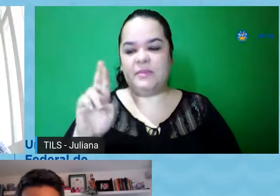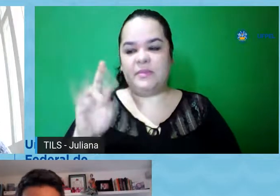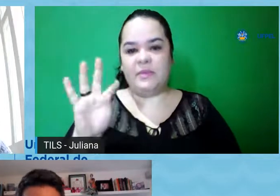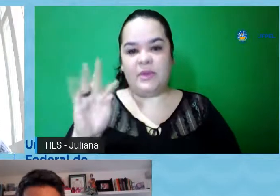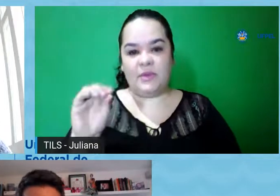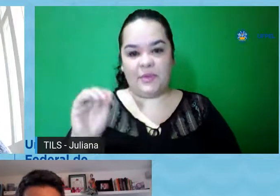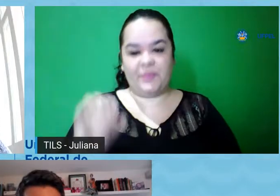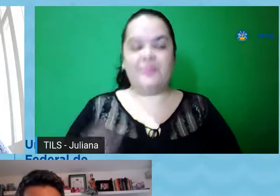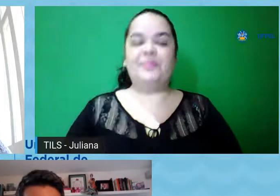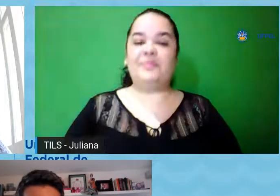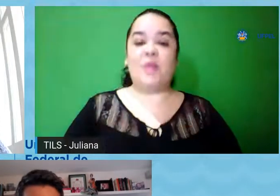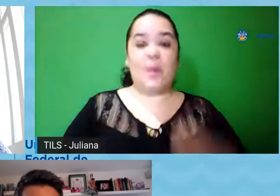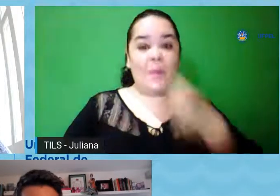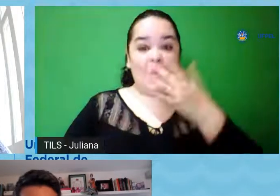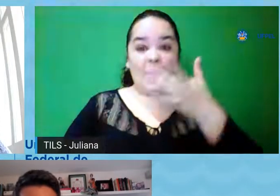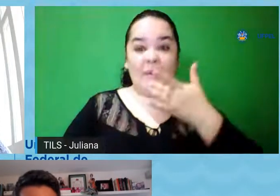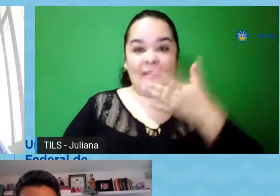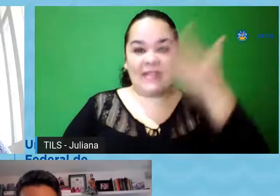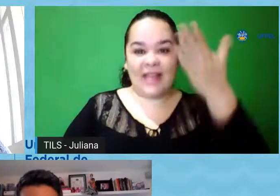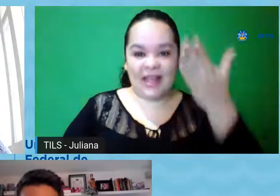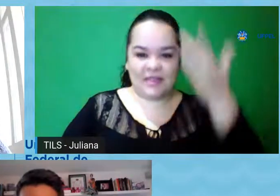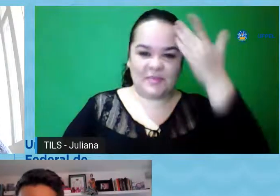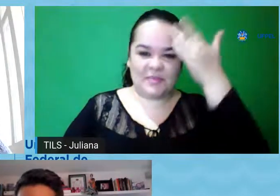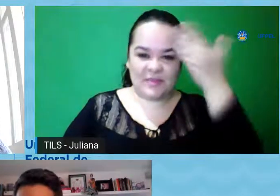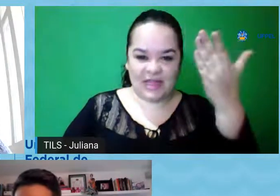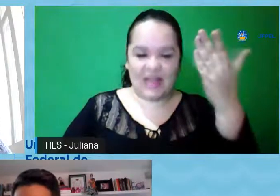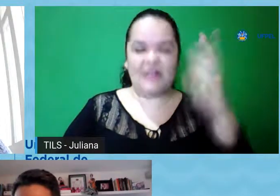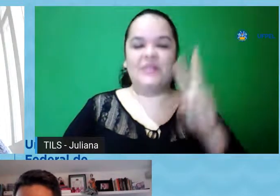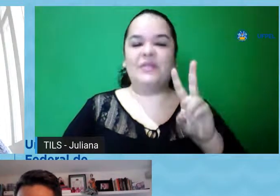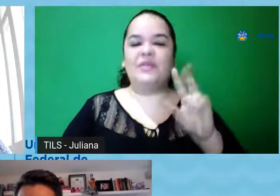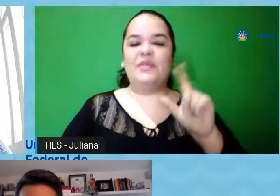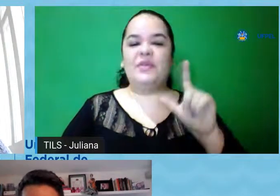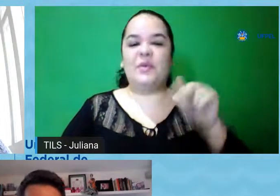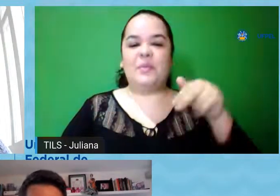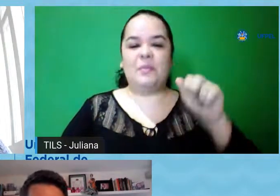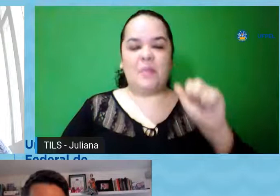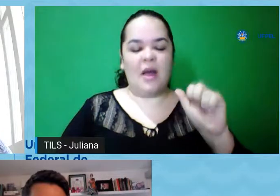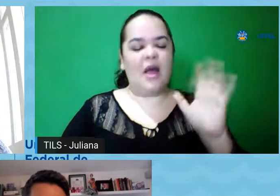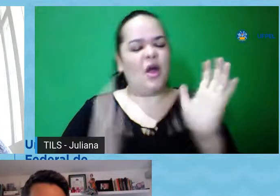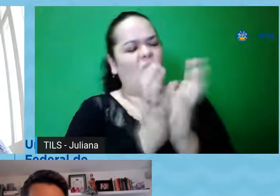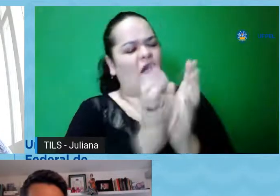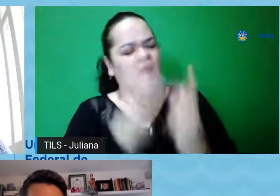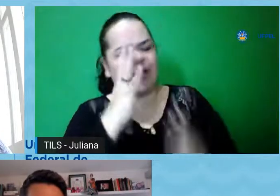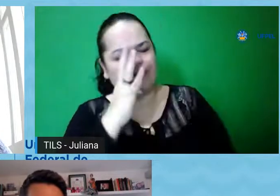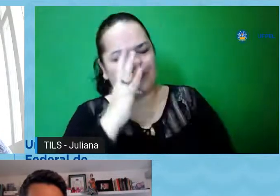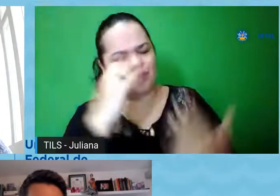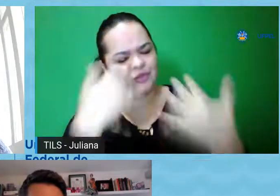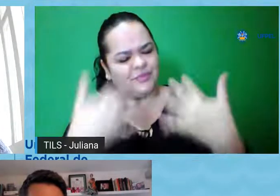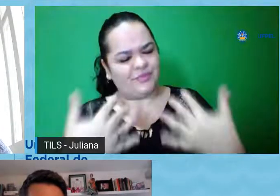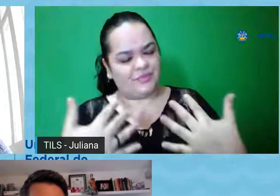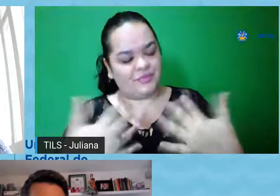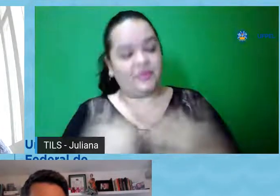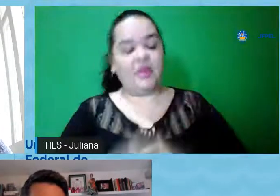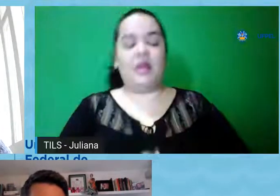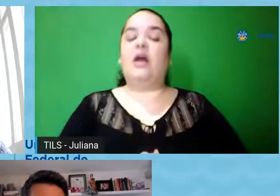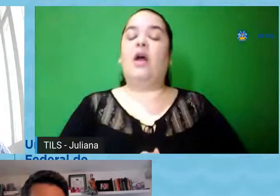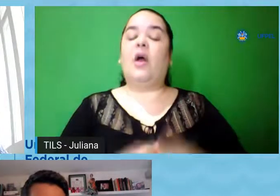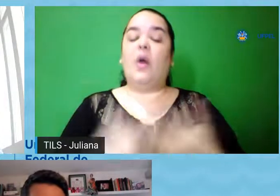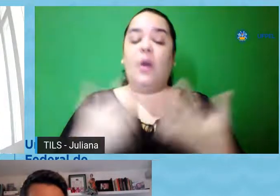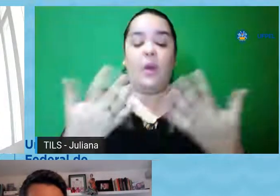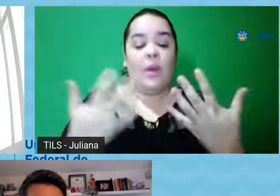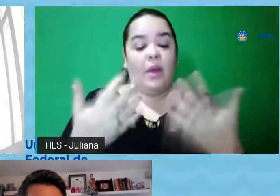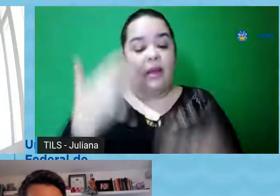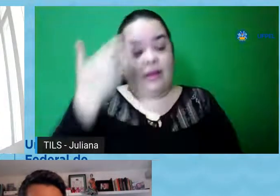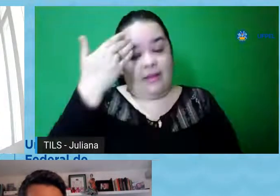Boa tarde, obrigado Vilmar, boa tarde a todos e todas, os colegas que estão nos assistindo. Eu queria agradecer o convite